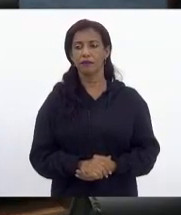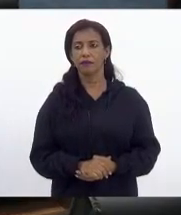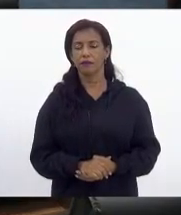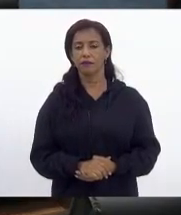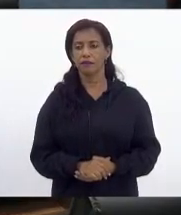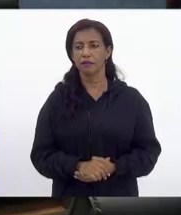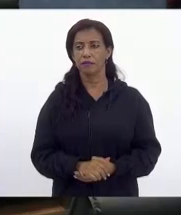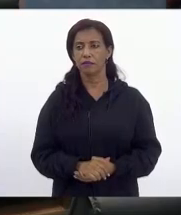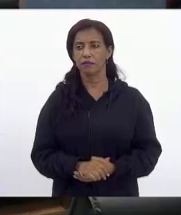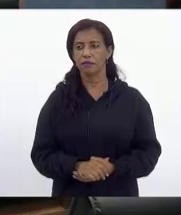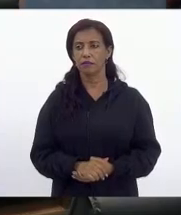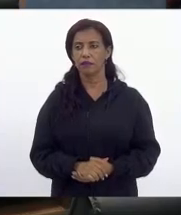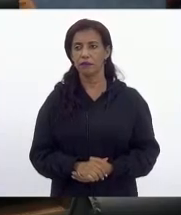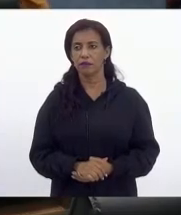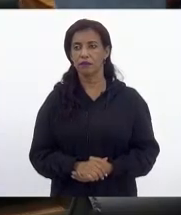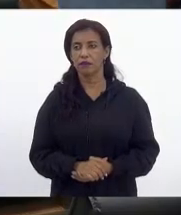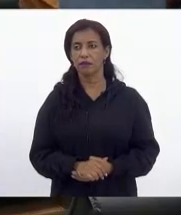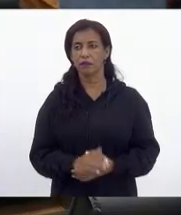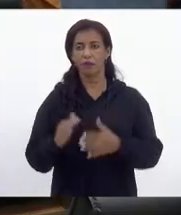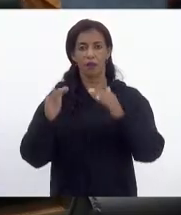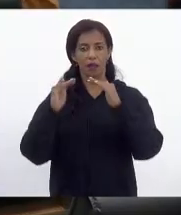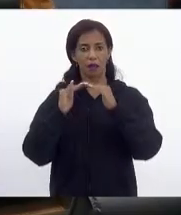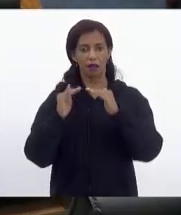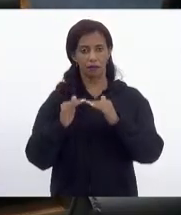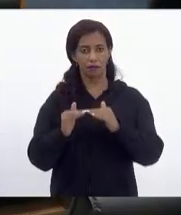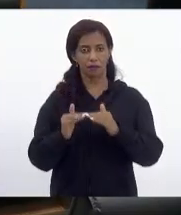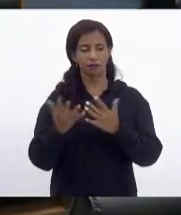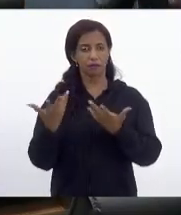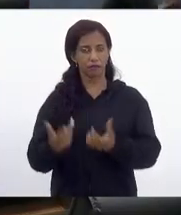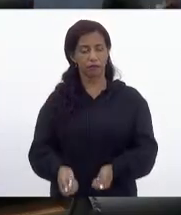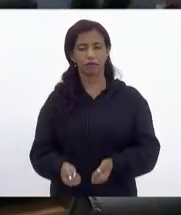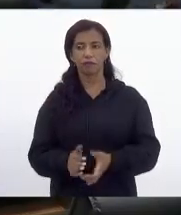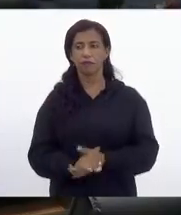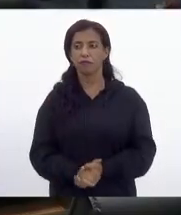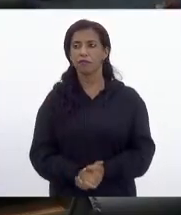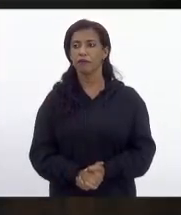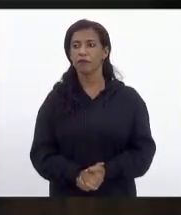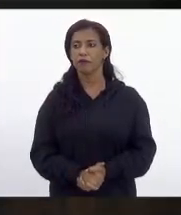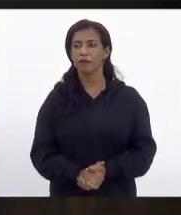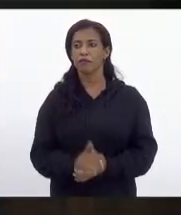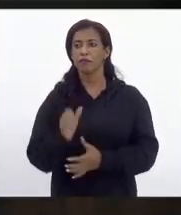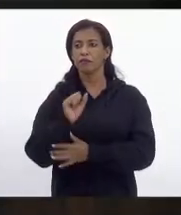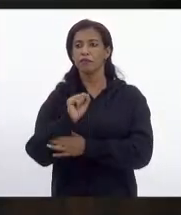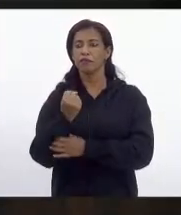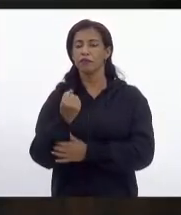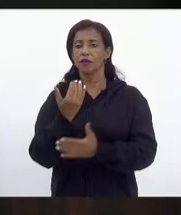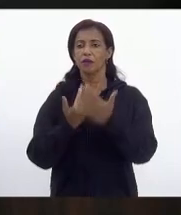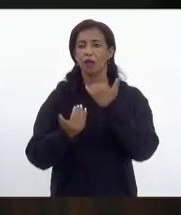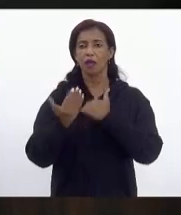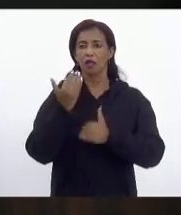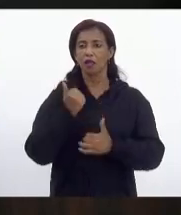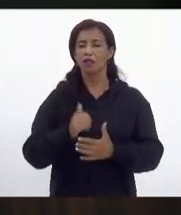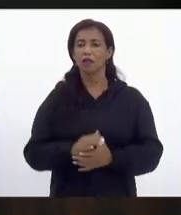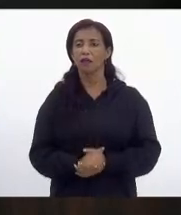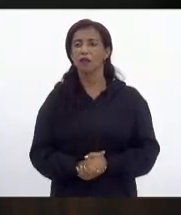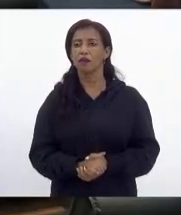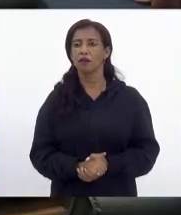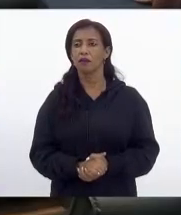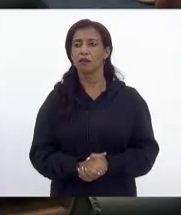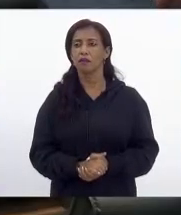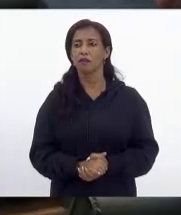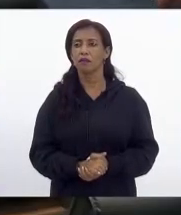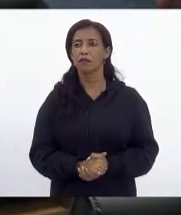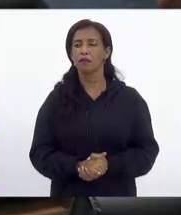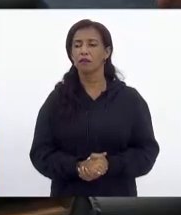Alô, parecer favorável, senhor presidente. Obrigado, deputado. Pela segurança alimentar... Presidente. Não,